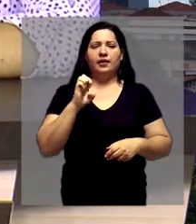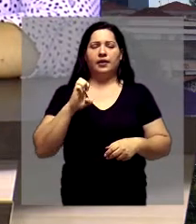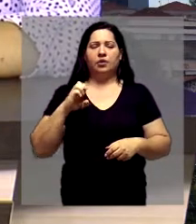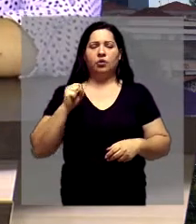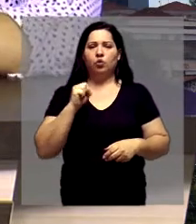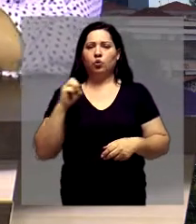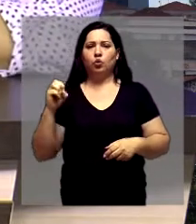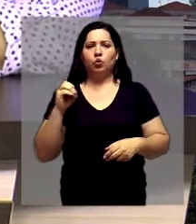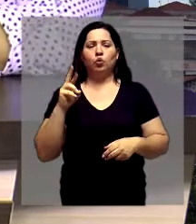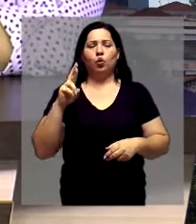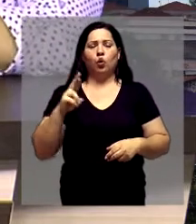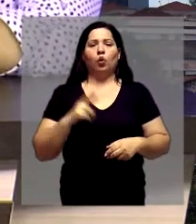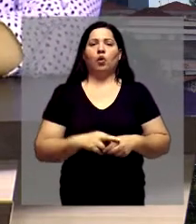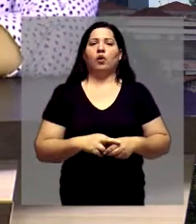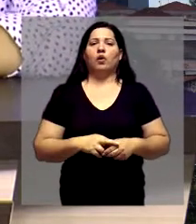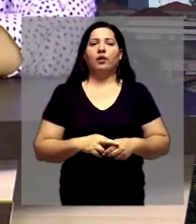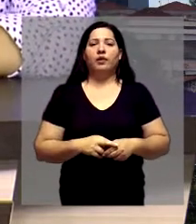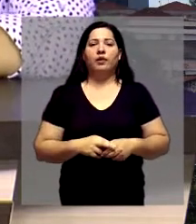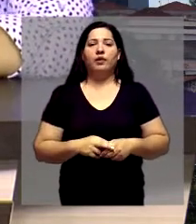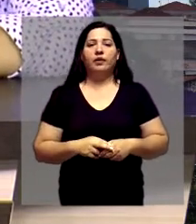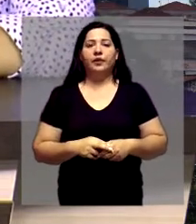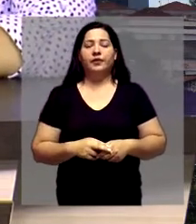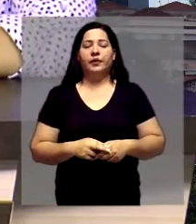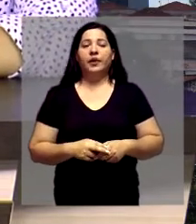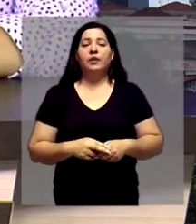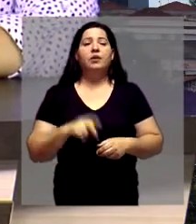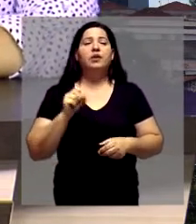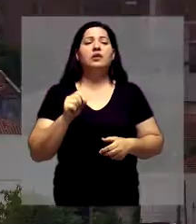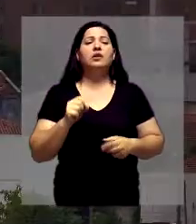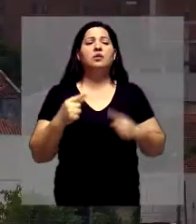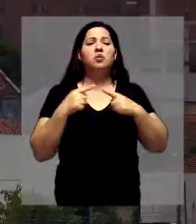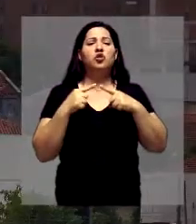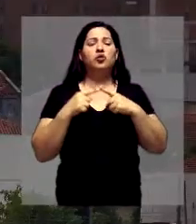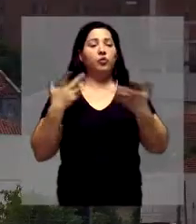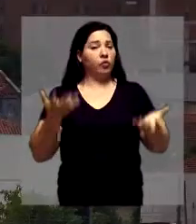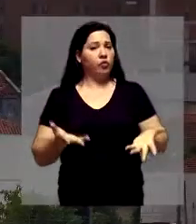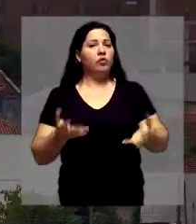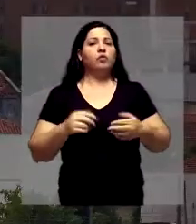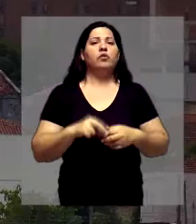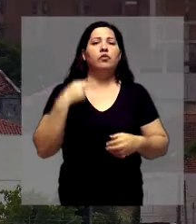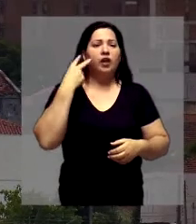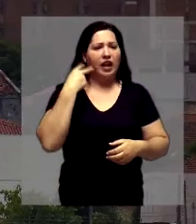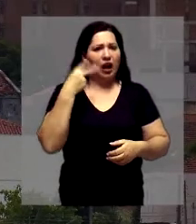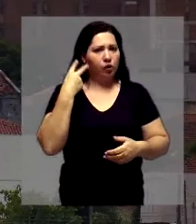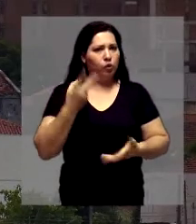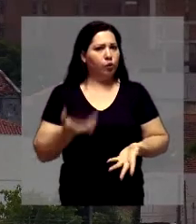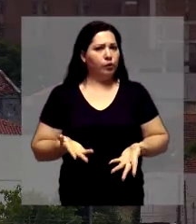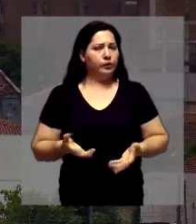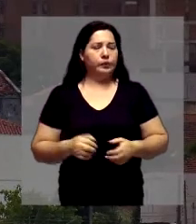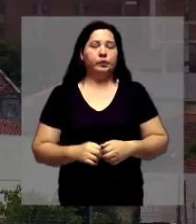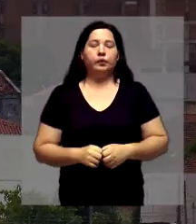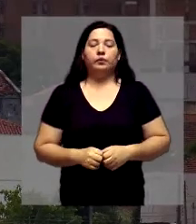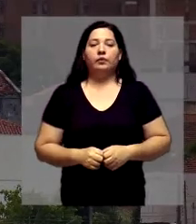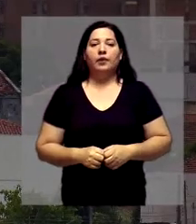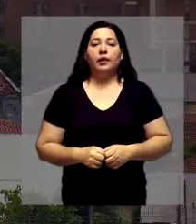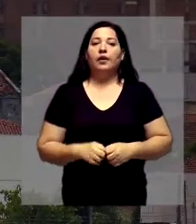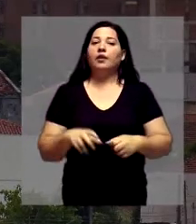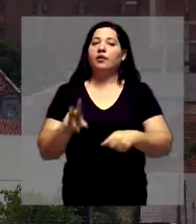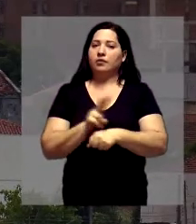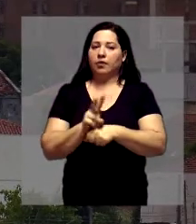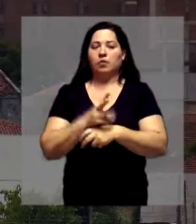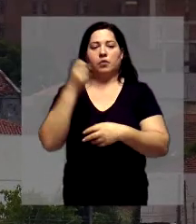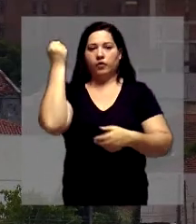vereador é outra. Mas pra você, qual é o papel do vereador mesmo? Ó, o papel do vereador é fiscalizar o